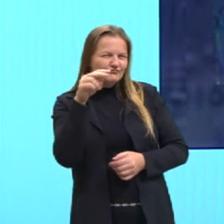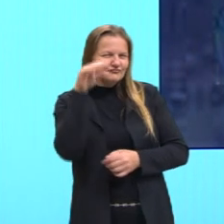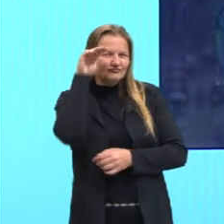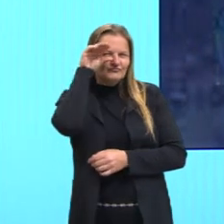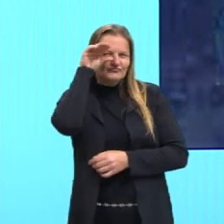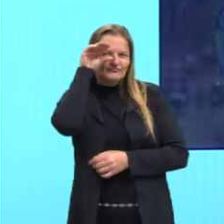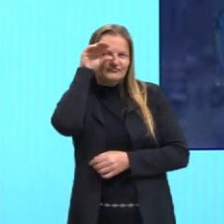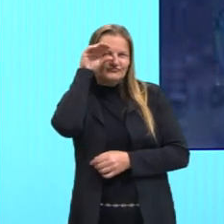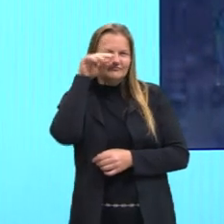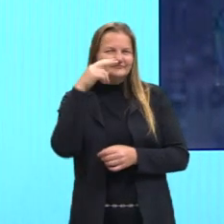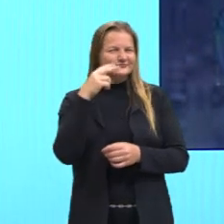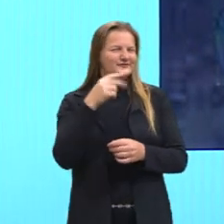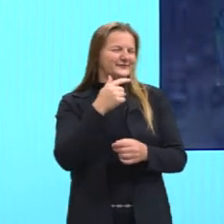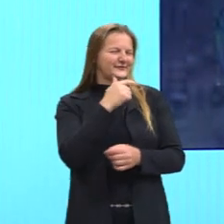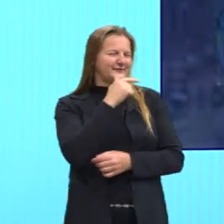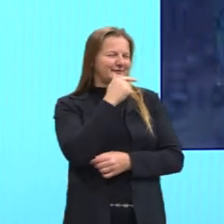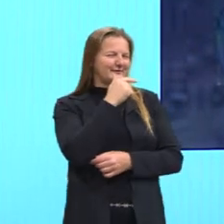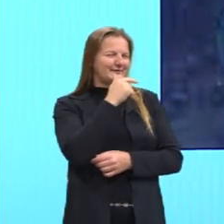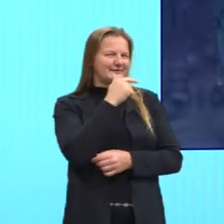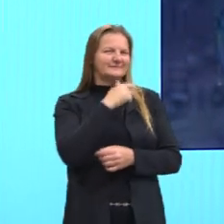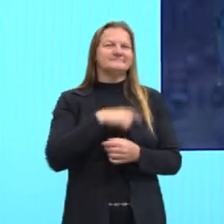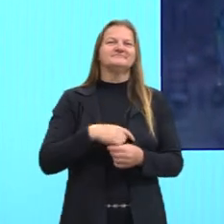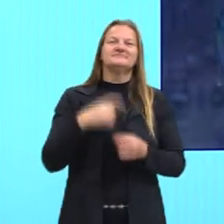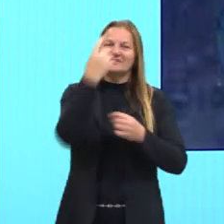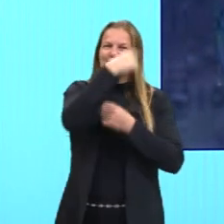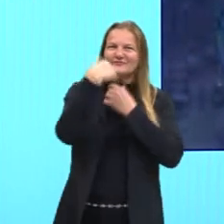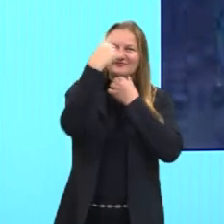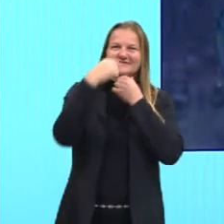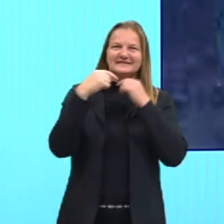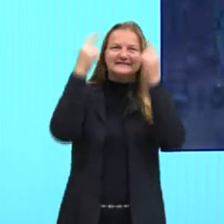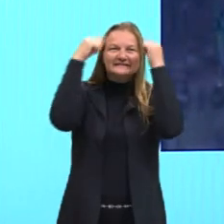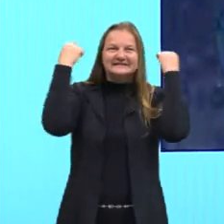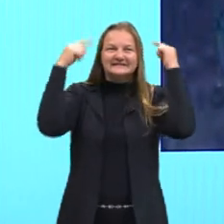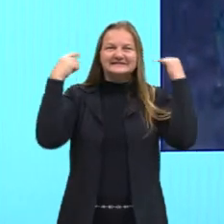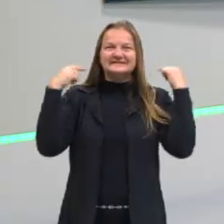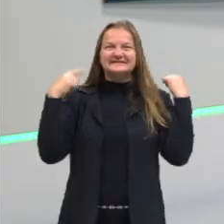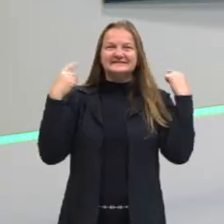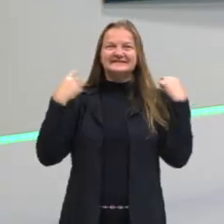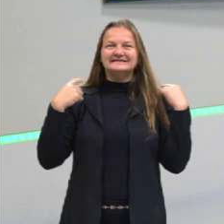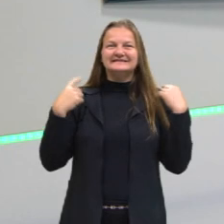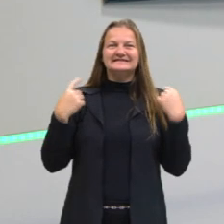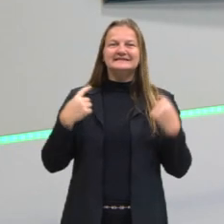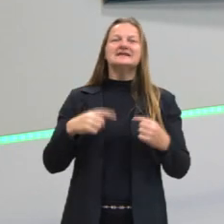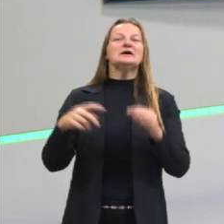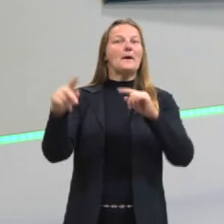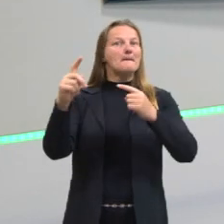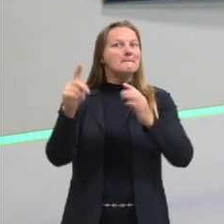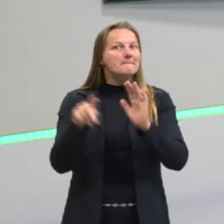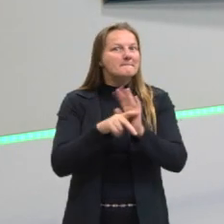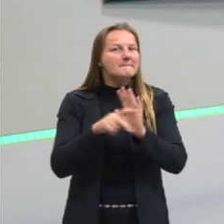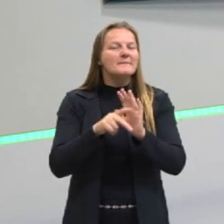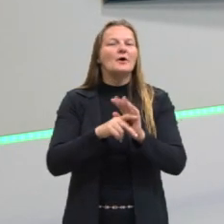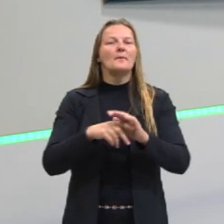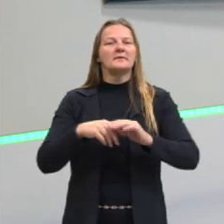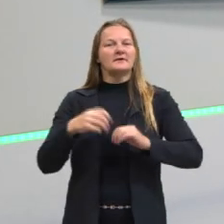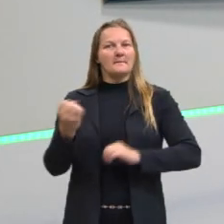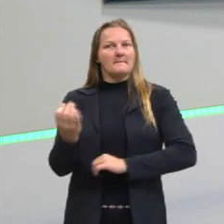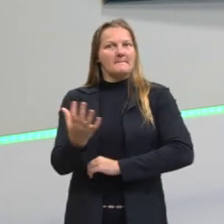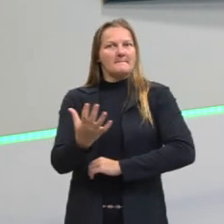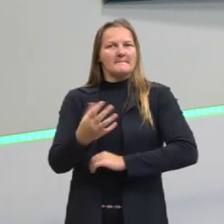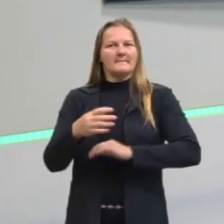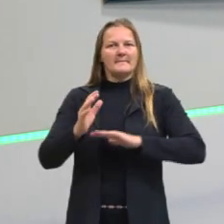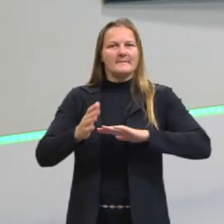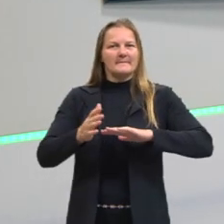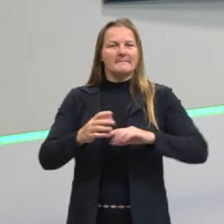XVI com o olhar meio debochado, aquela peruquinha com os cabelos enroladinhos, assim, bem típica do período moderno. E não